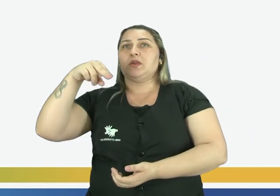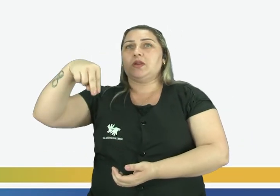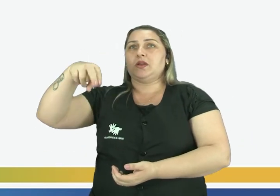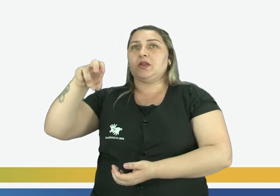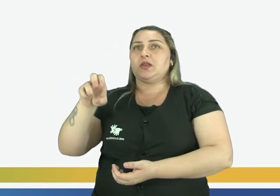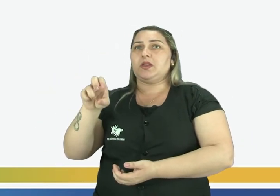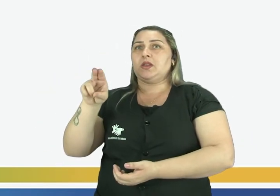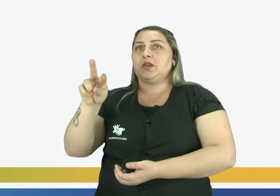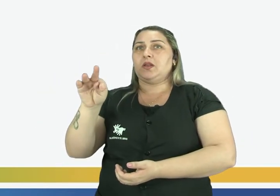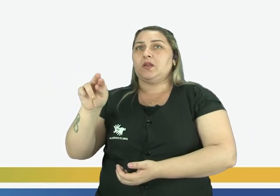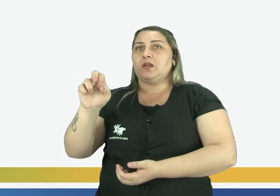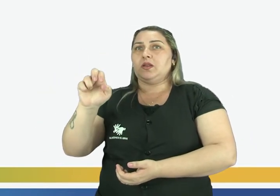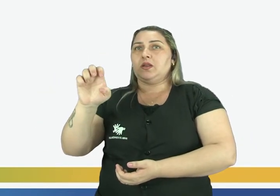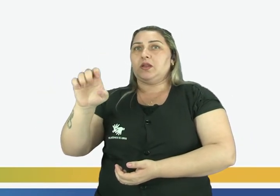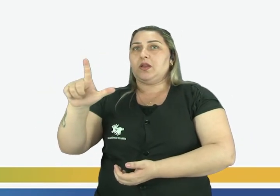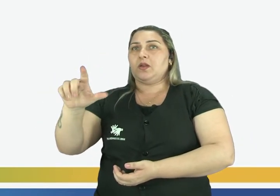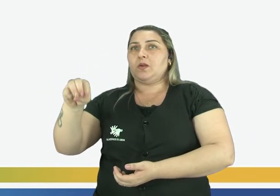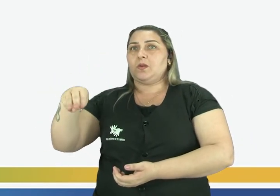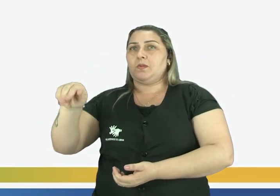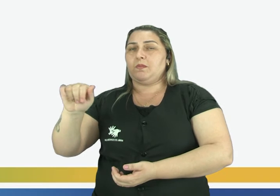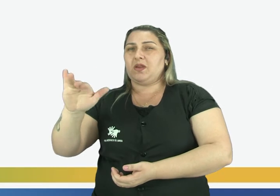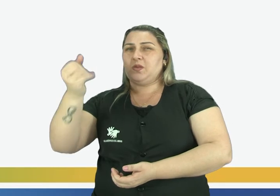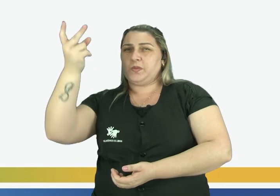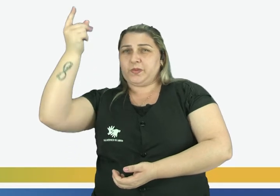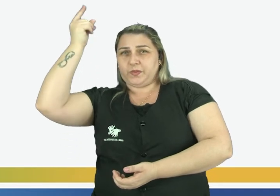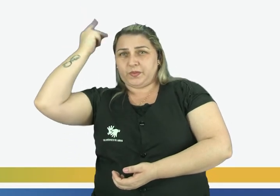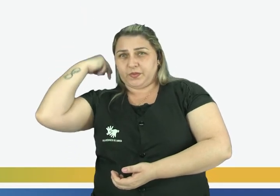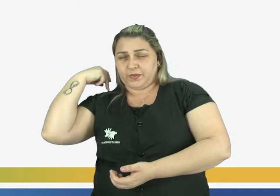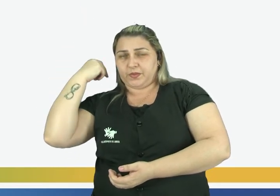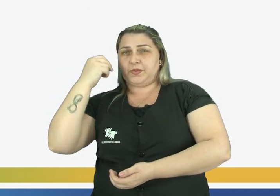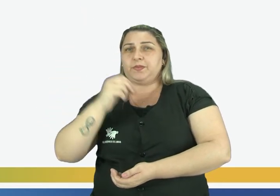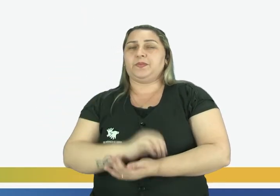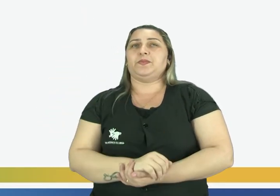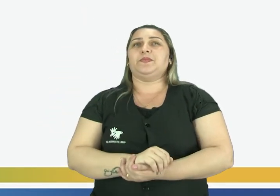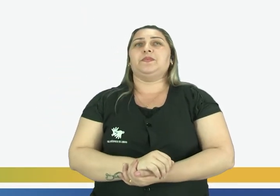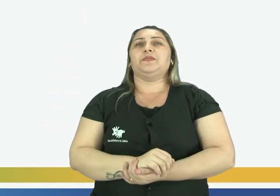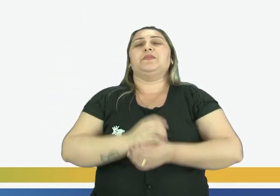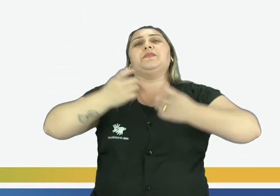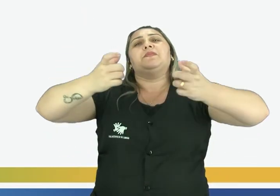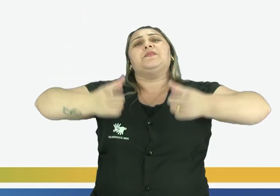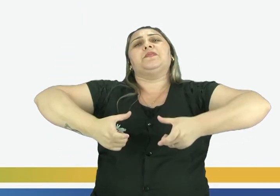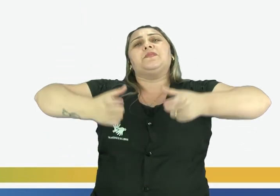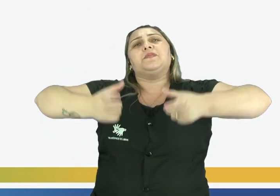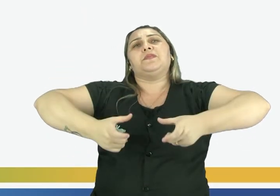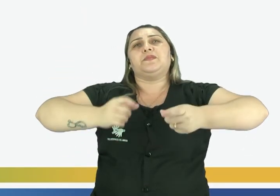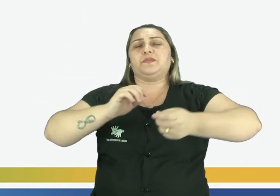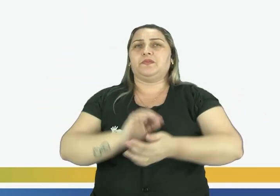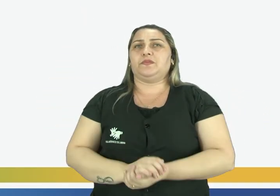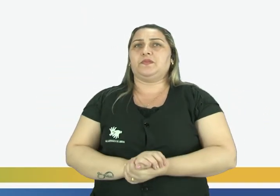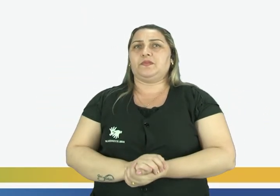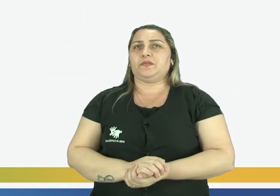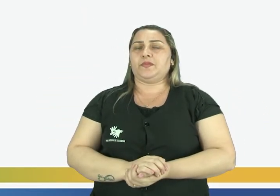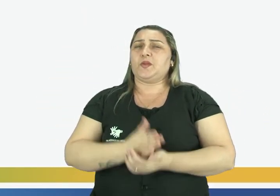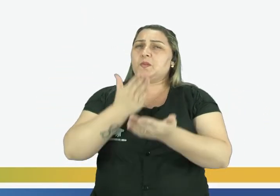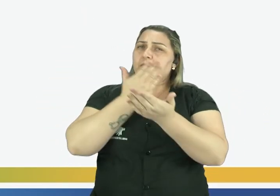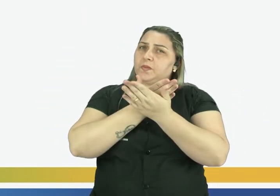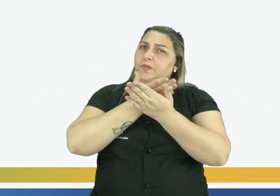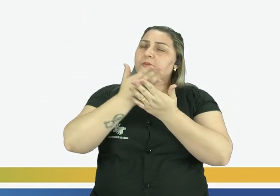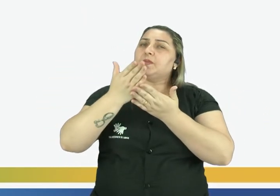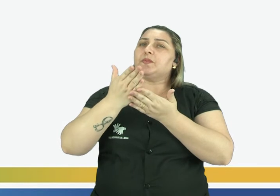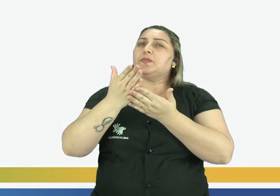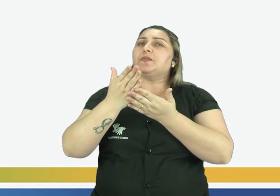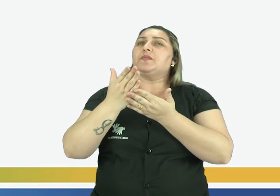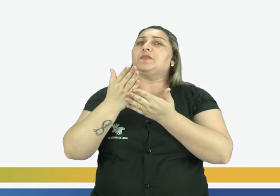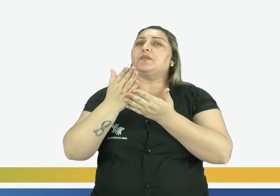Maia. Olha, há bastante tempo, não é mesmo? Esse espaço aí foi quando iniciou